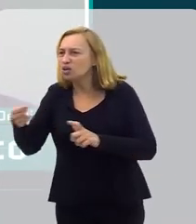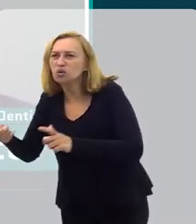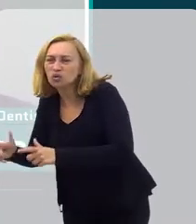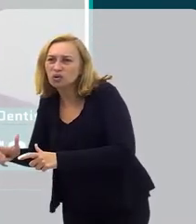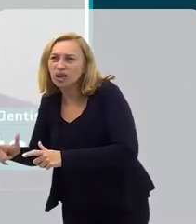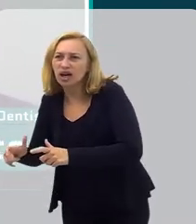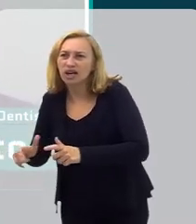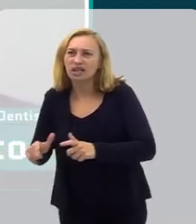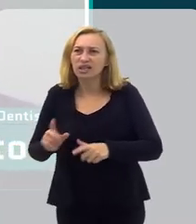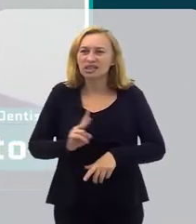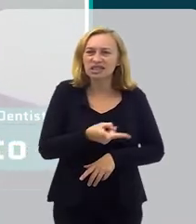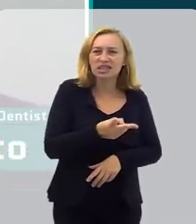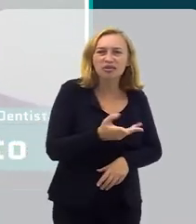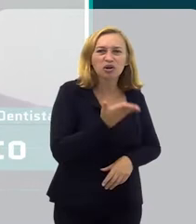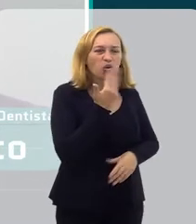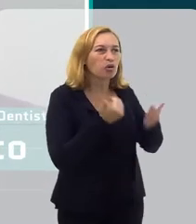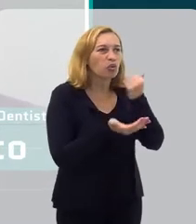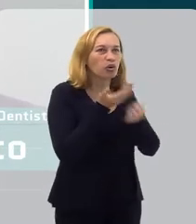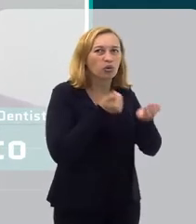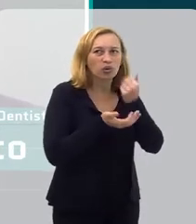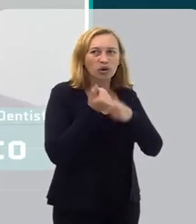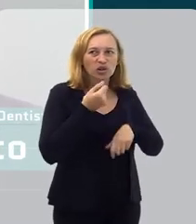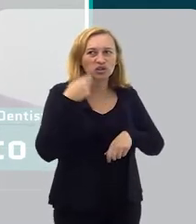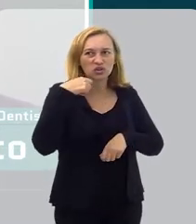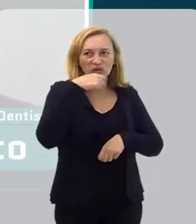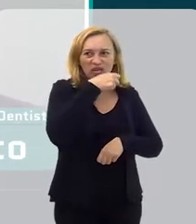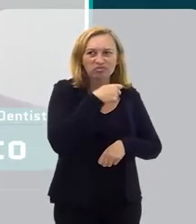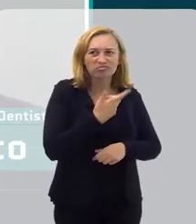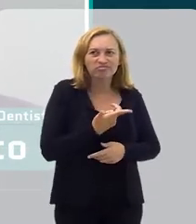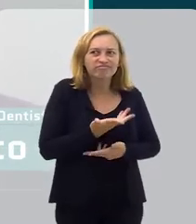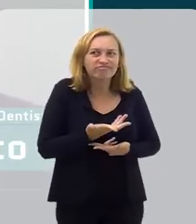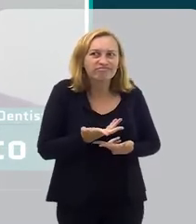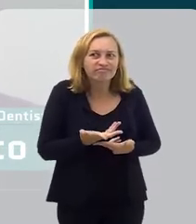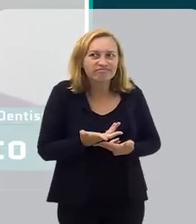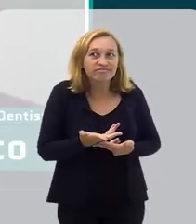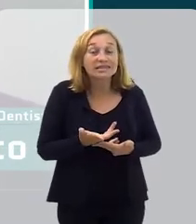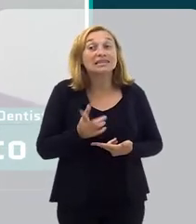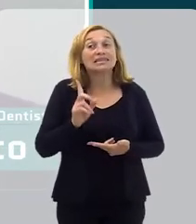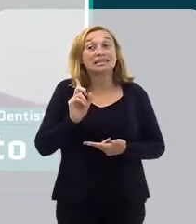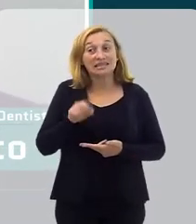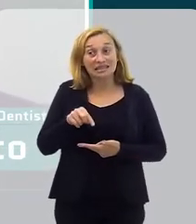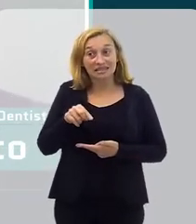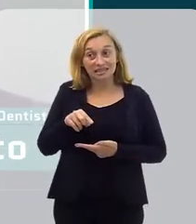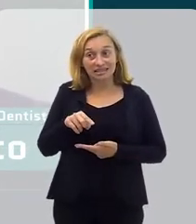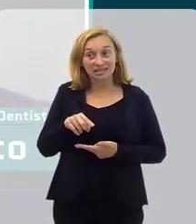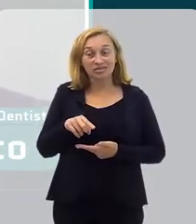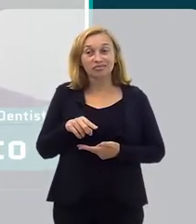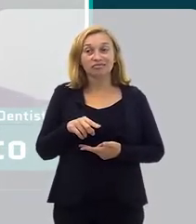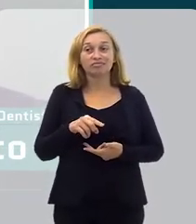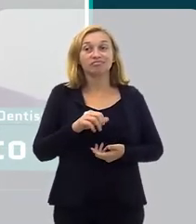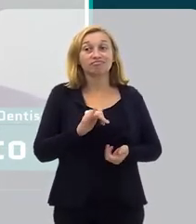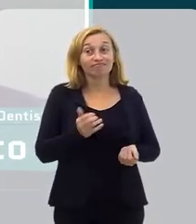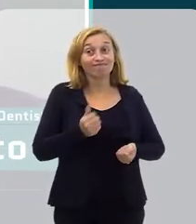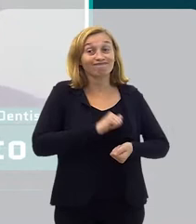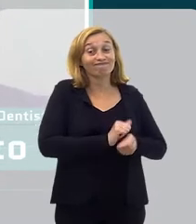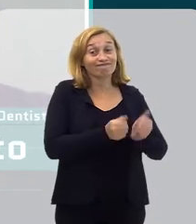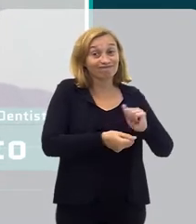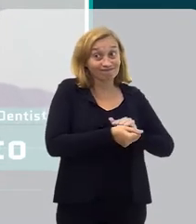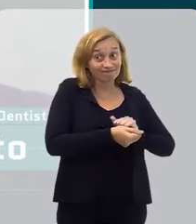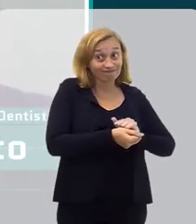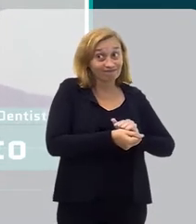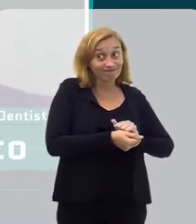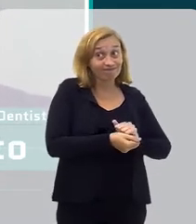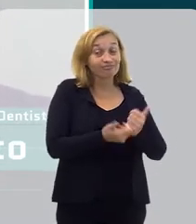rotina de toda vez que comer alguma coisa, ter que escovar os dentes? É uma rotina a ser adquirida, né?